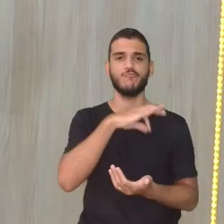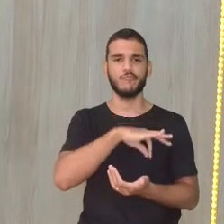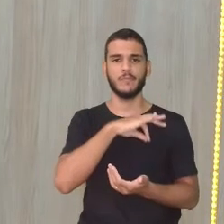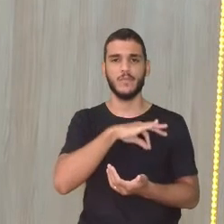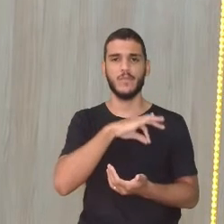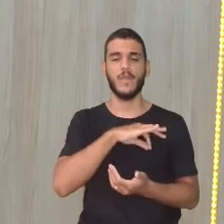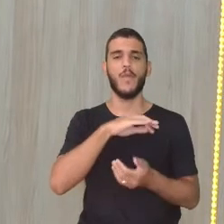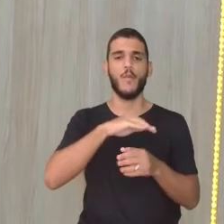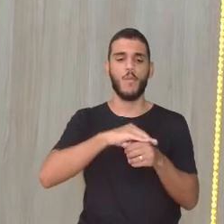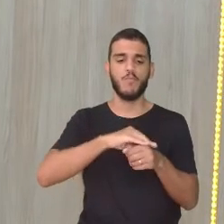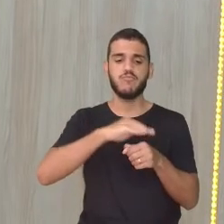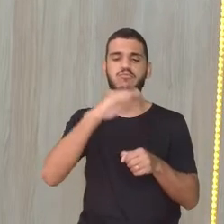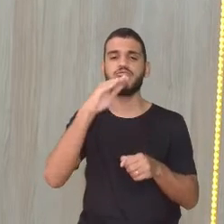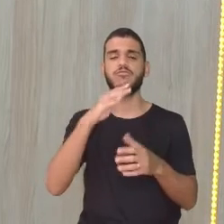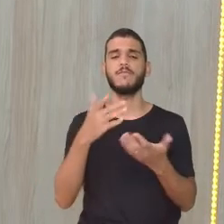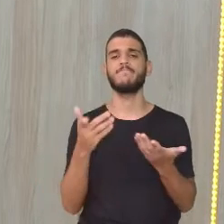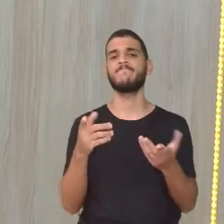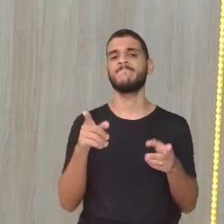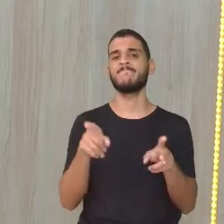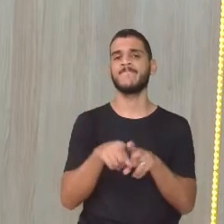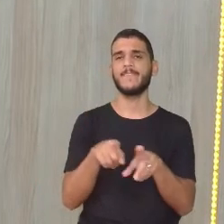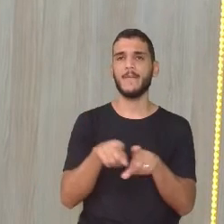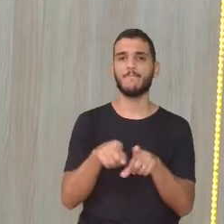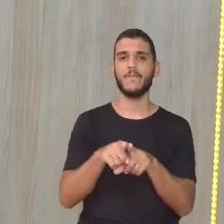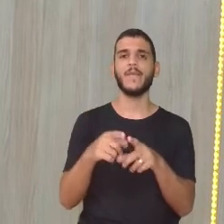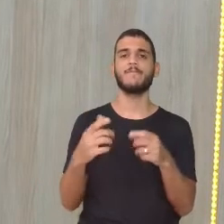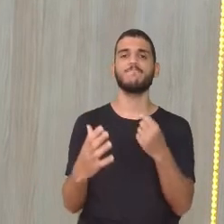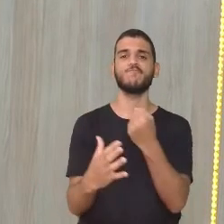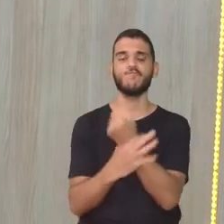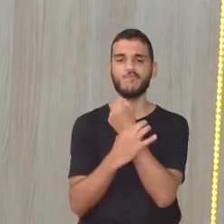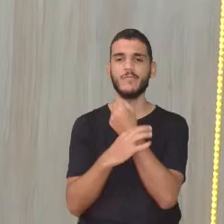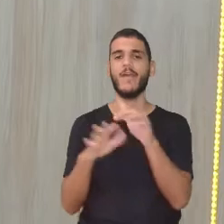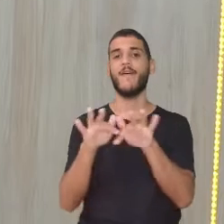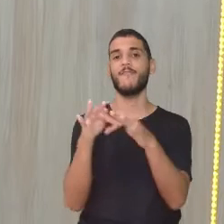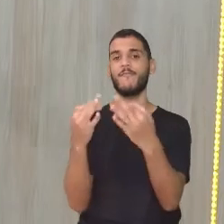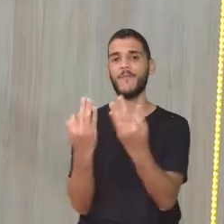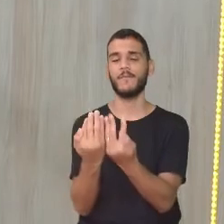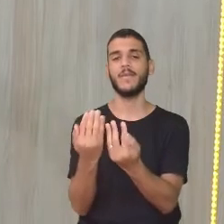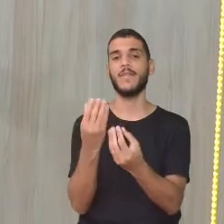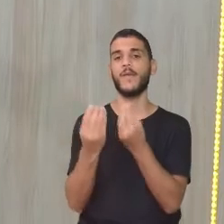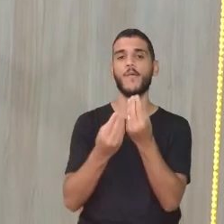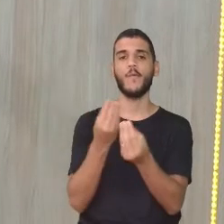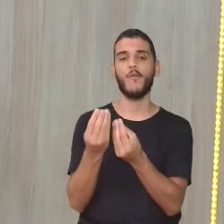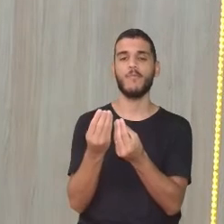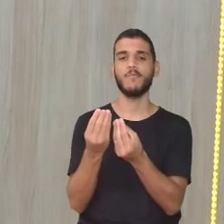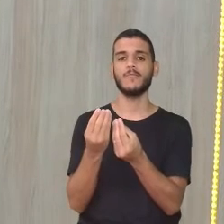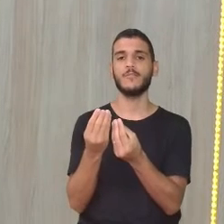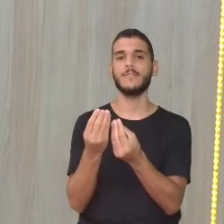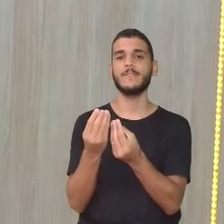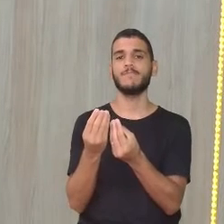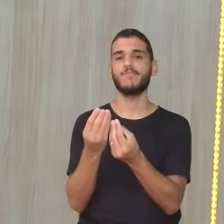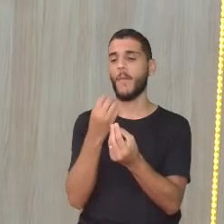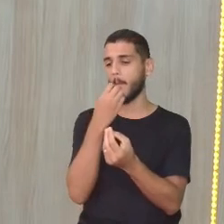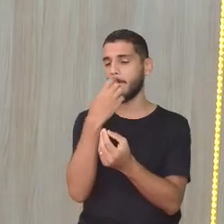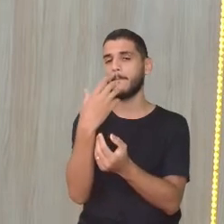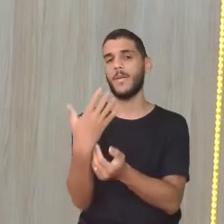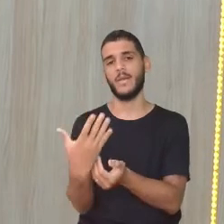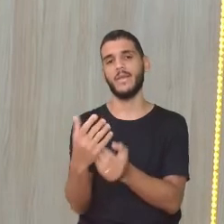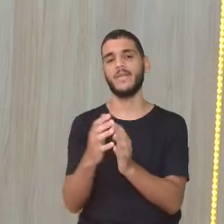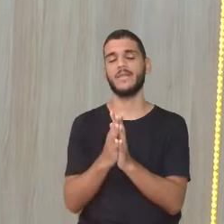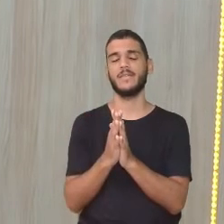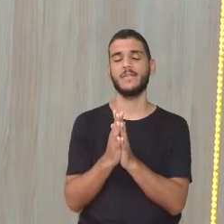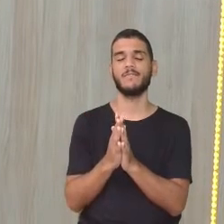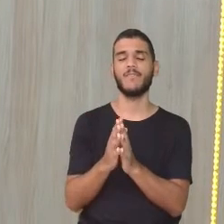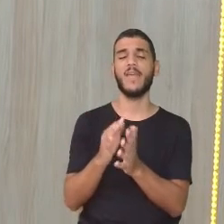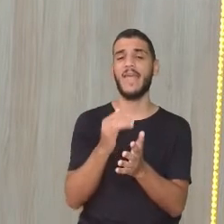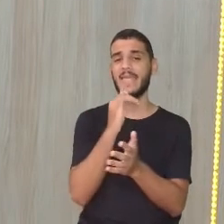sustentar a sua família com dignidade. Porque eu tenho certeza que se todo mundo pudesse, né? Ter uma vida digna, né?